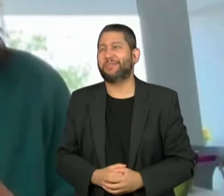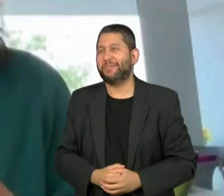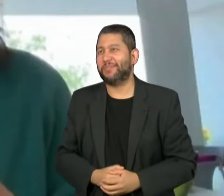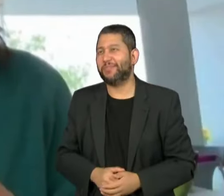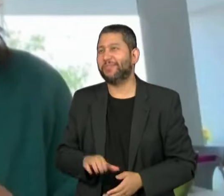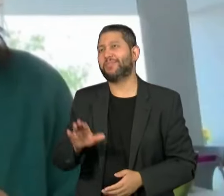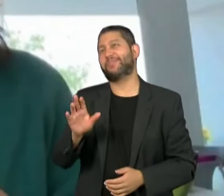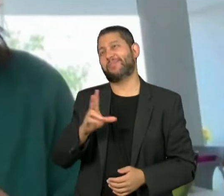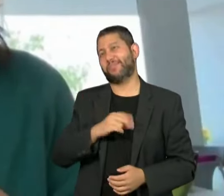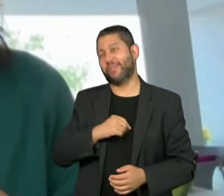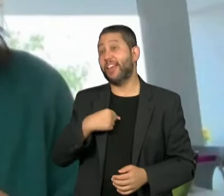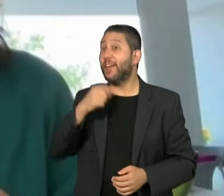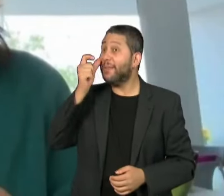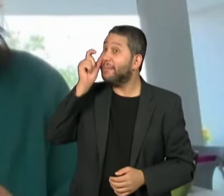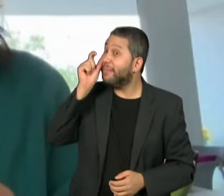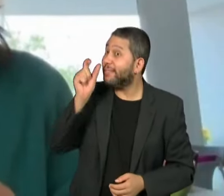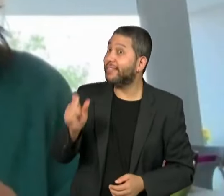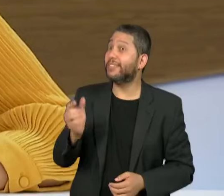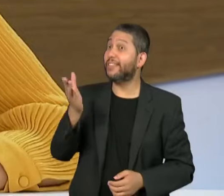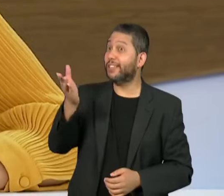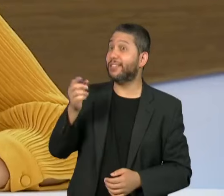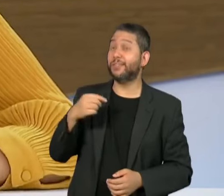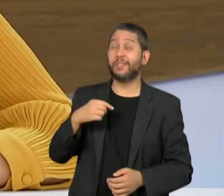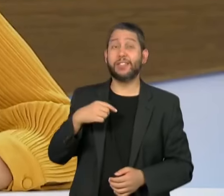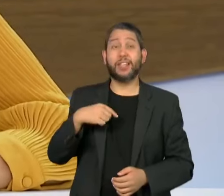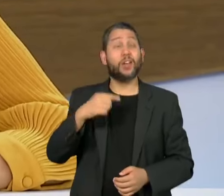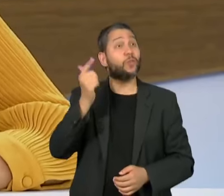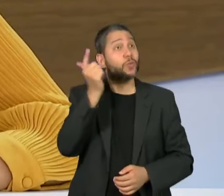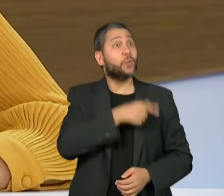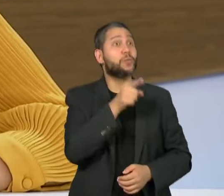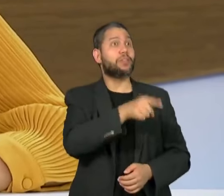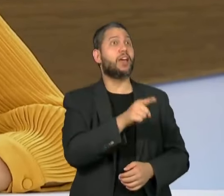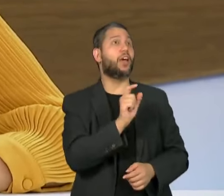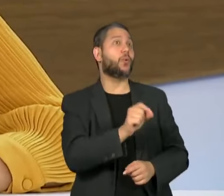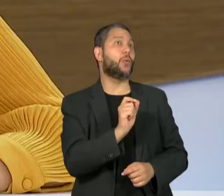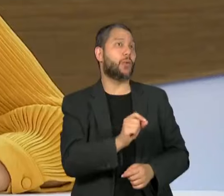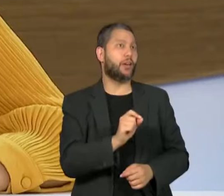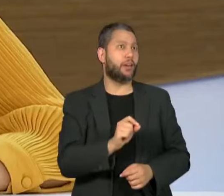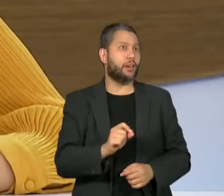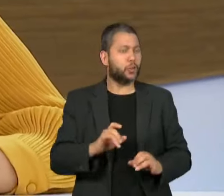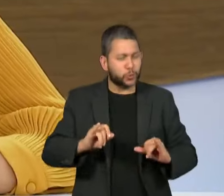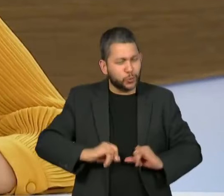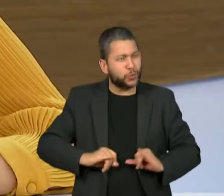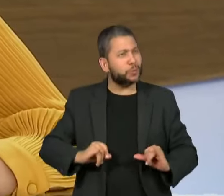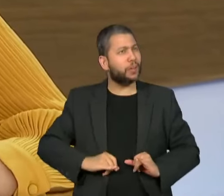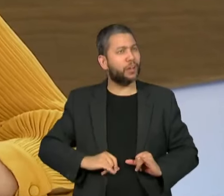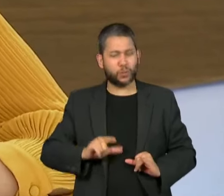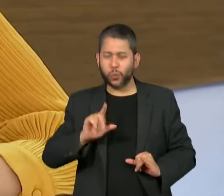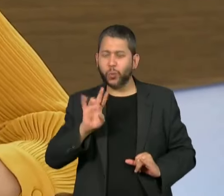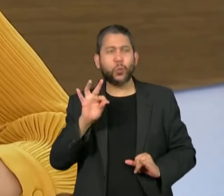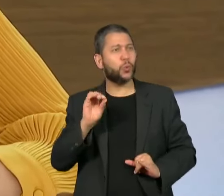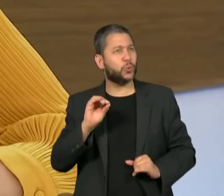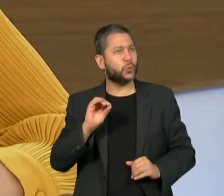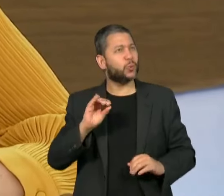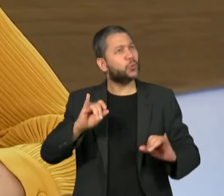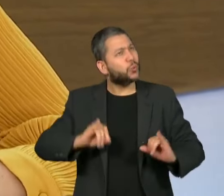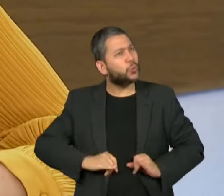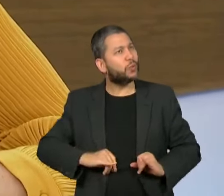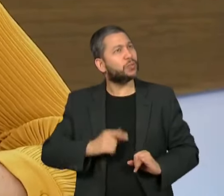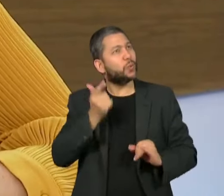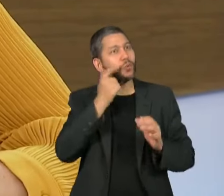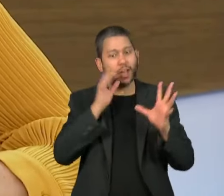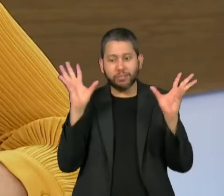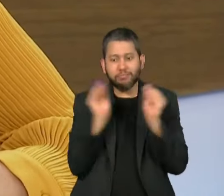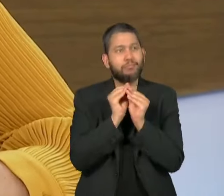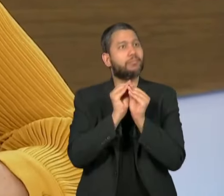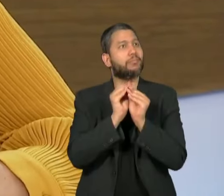Me impressiona muito como você consegue condensar muito da dor do luto nesse título, A Ridícula Idéia de Nunca Mais Te Ver.